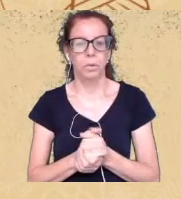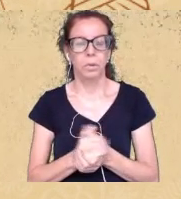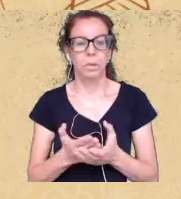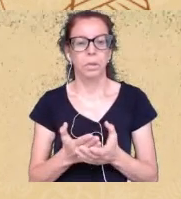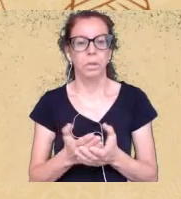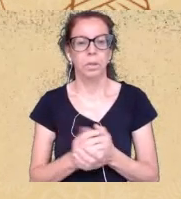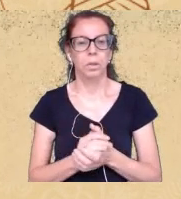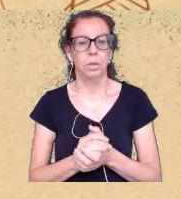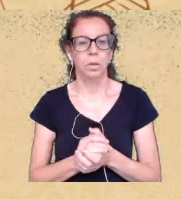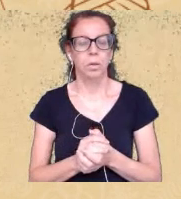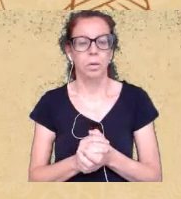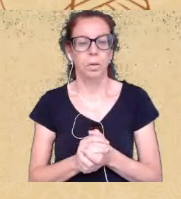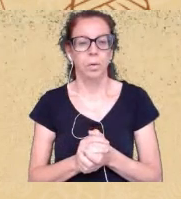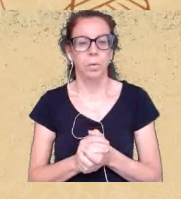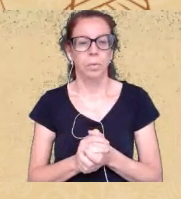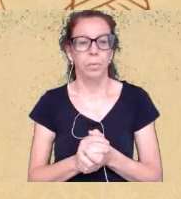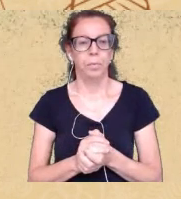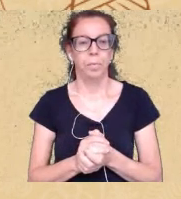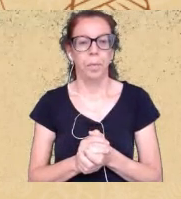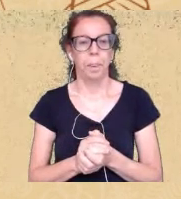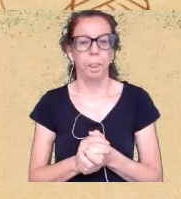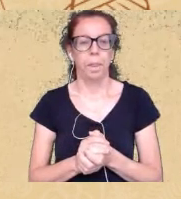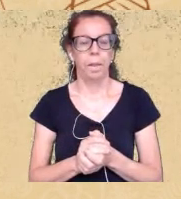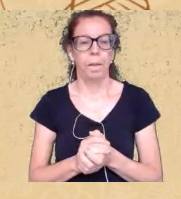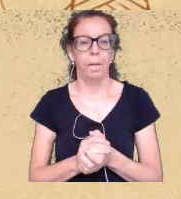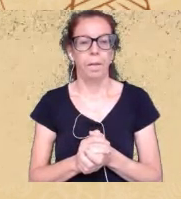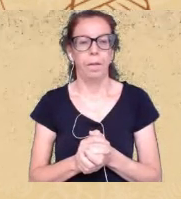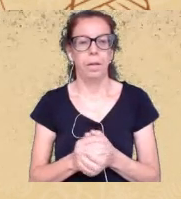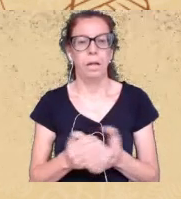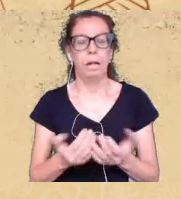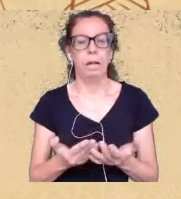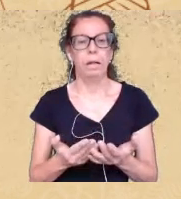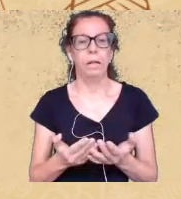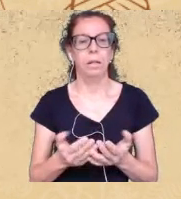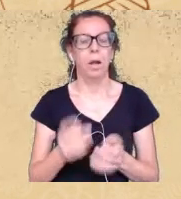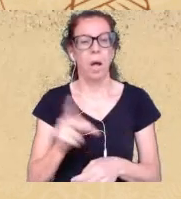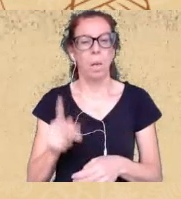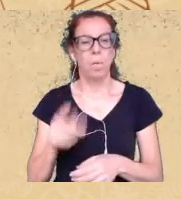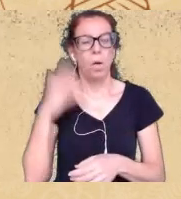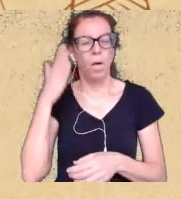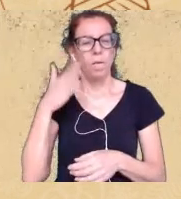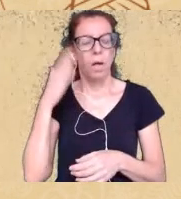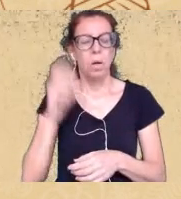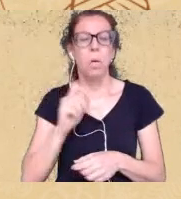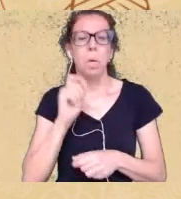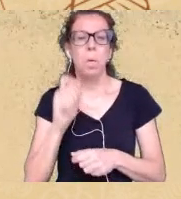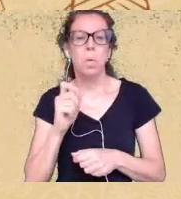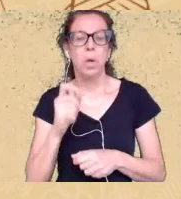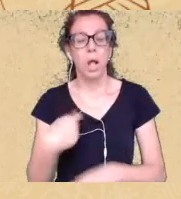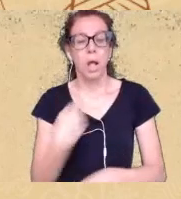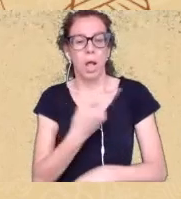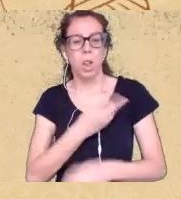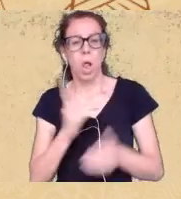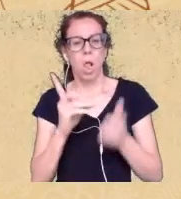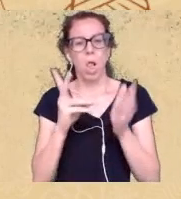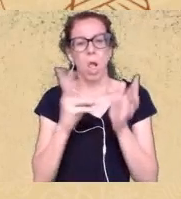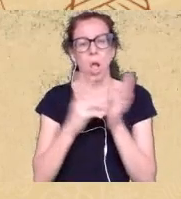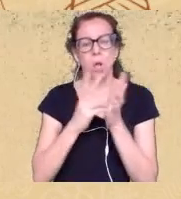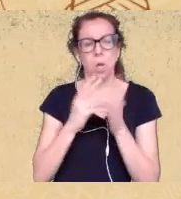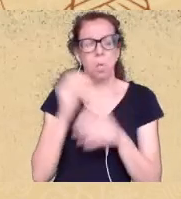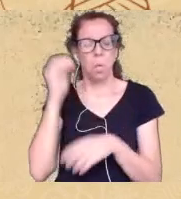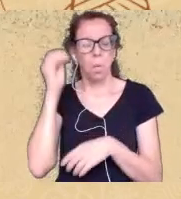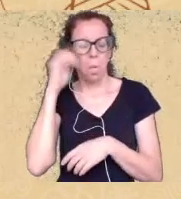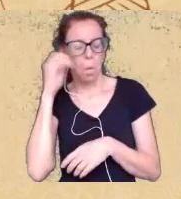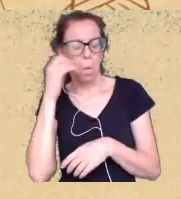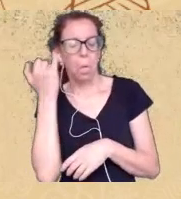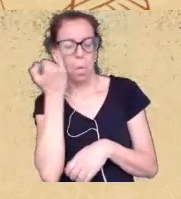que nós indígenas somos narrados como os preguiçosos e a gente tem disputado essas narrativas para dizer que preguiçoso se alguém